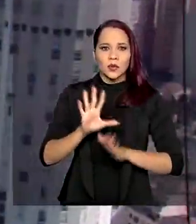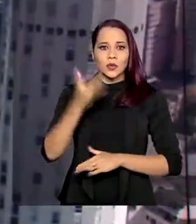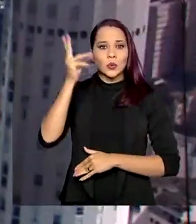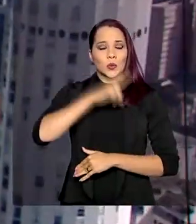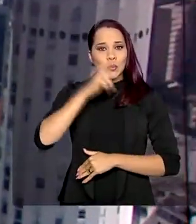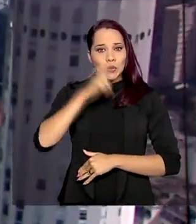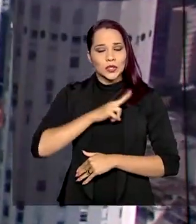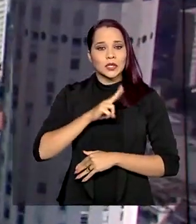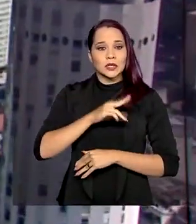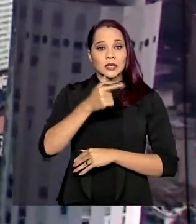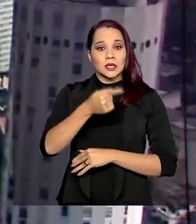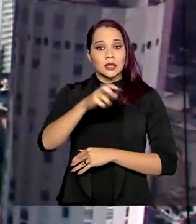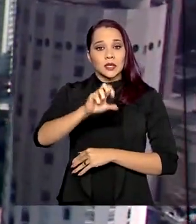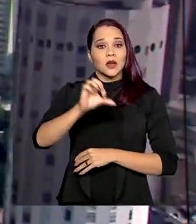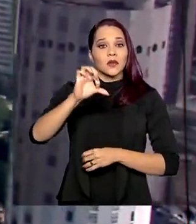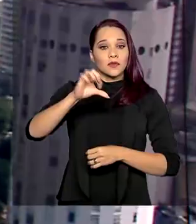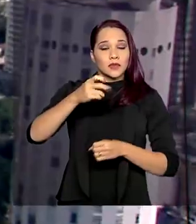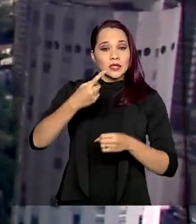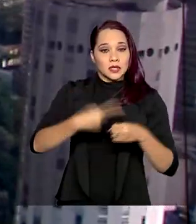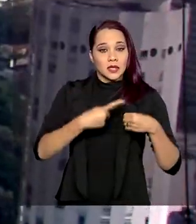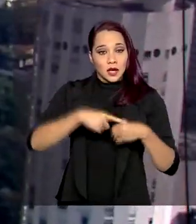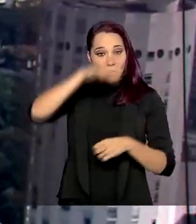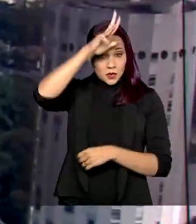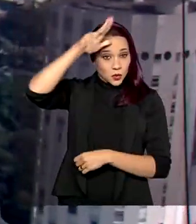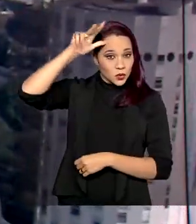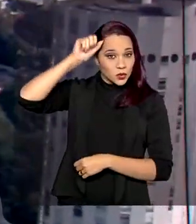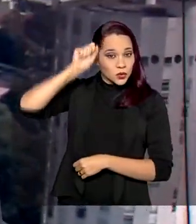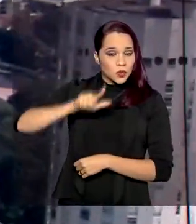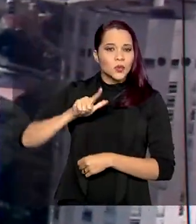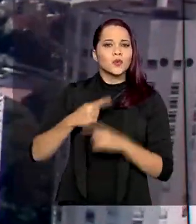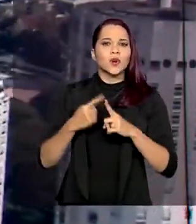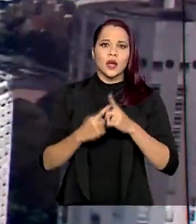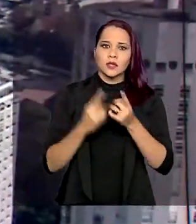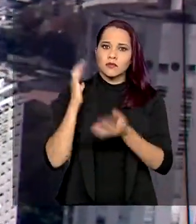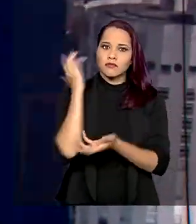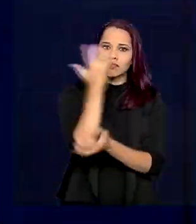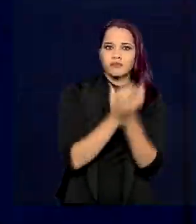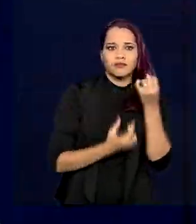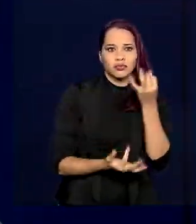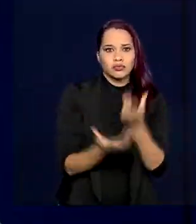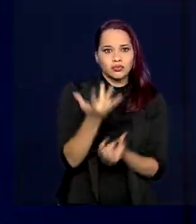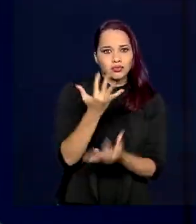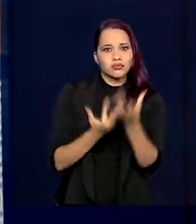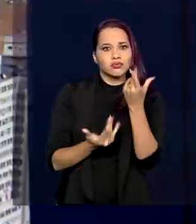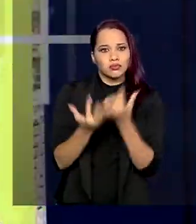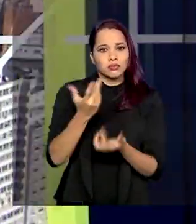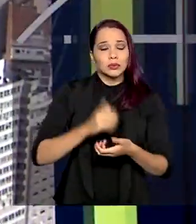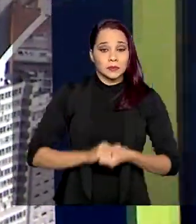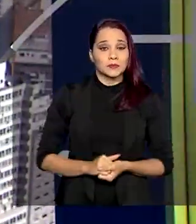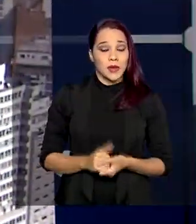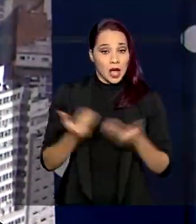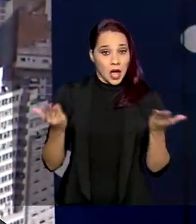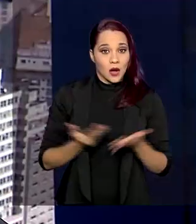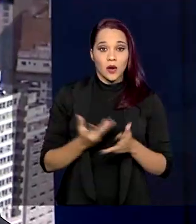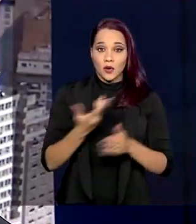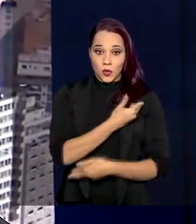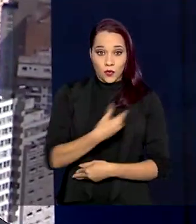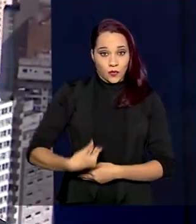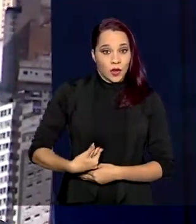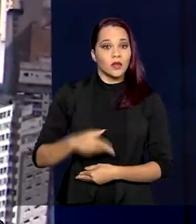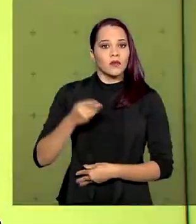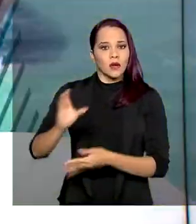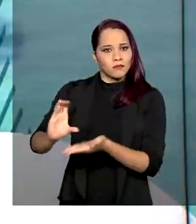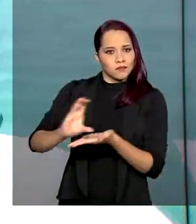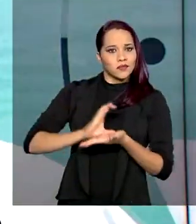emergência em 79 cidades do Mato Grosso do Sul, por causa das queimadas que atingem a região. Agora, governo do estado vai